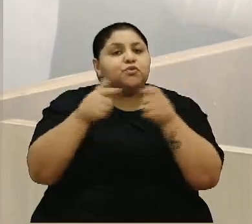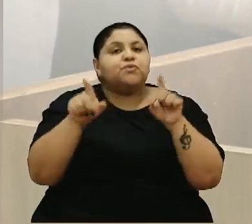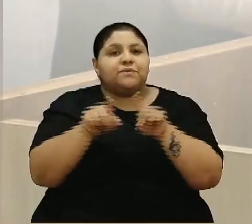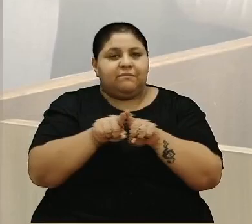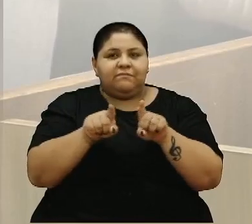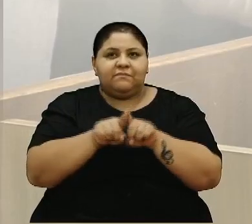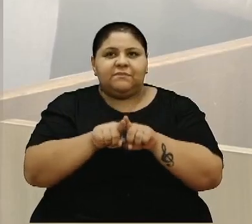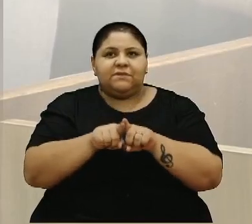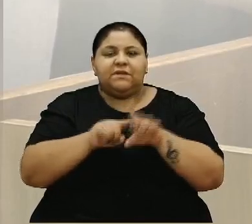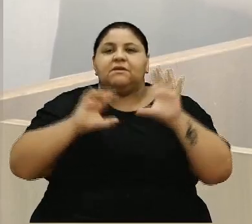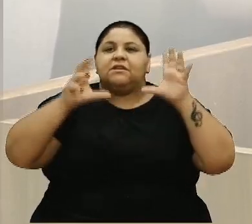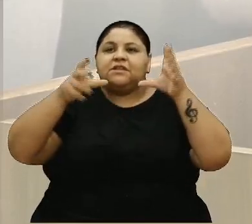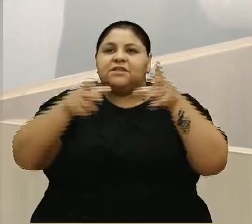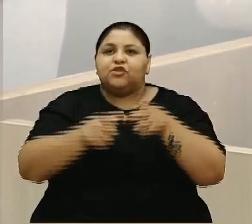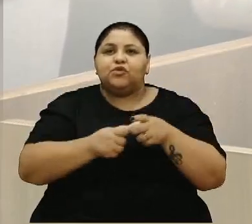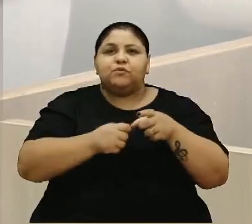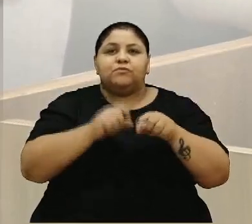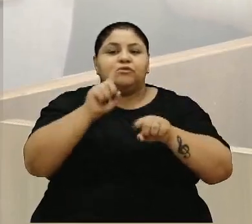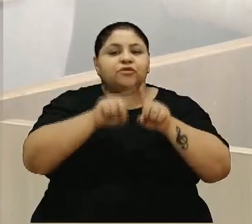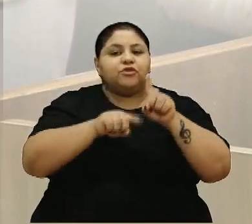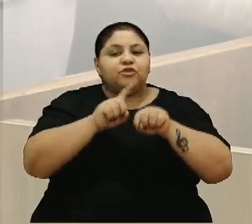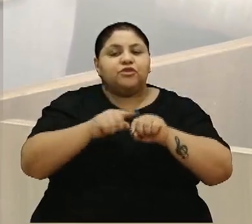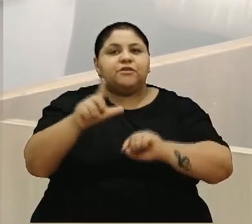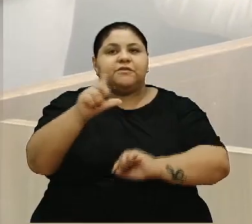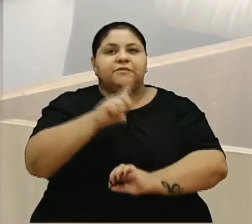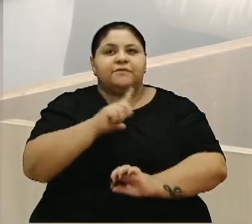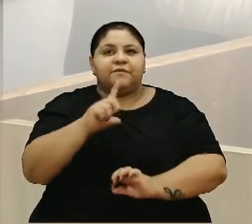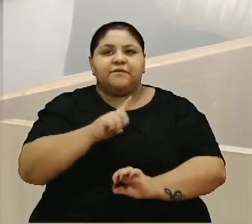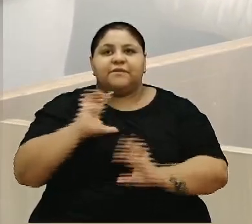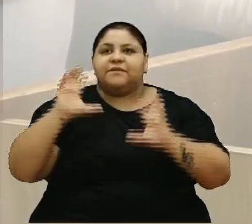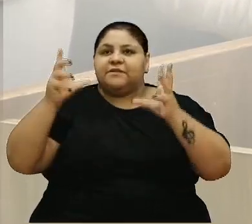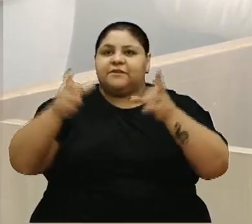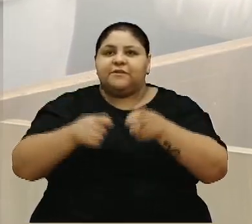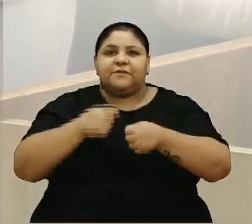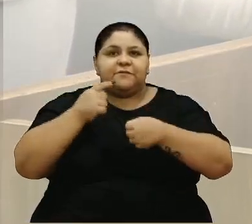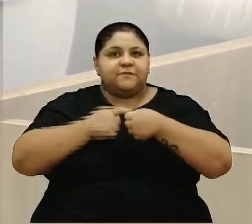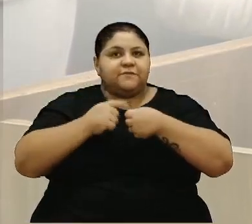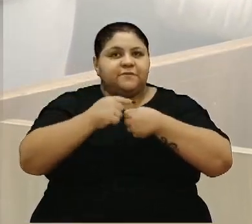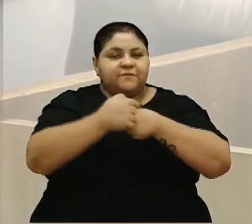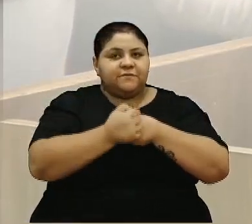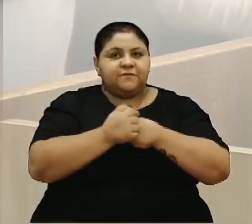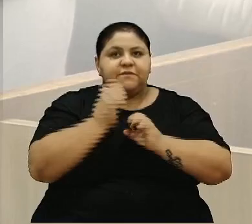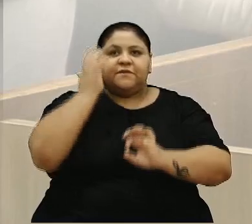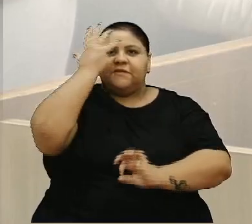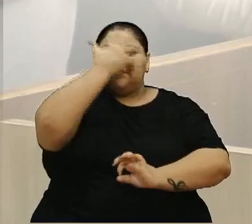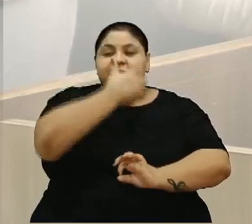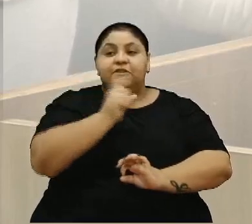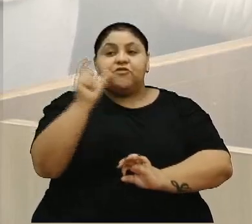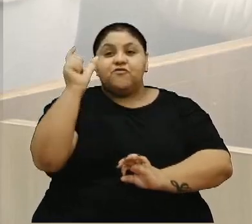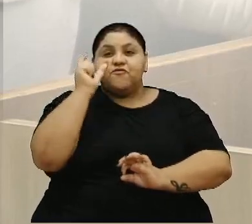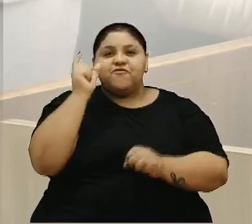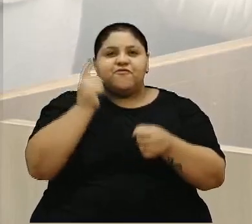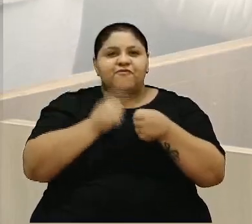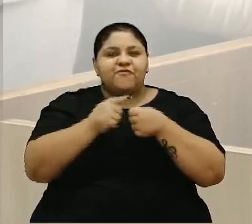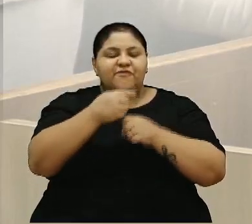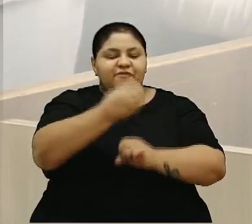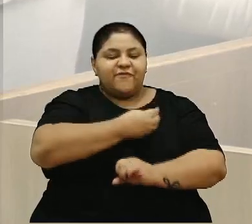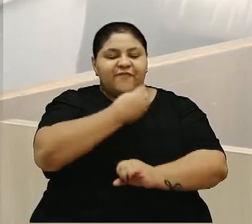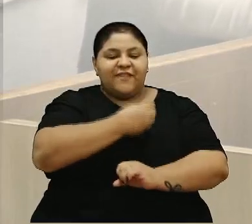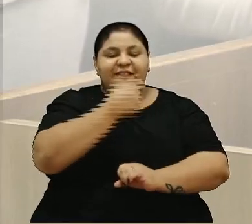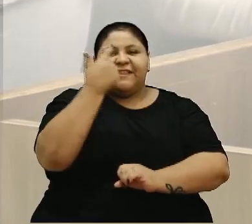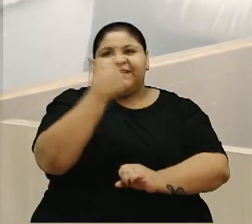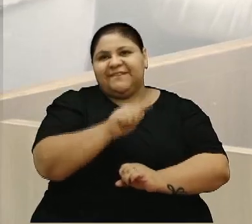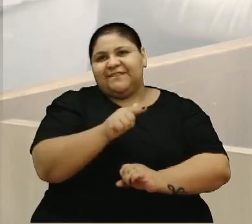Uva e a todas as atividades que nós tivemos em toda a nossa cidade. É muito lindo ver Caxias do Sul vivendo mais uma